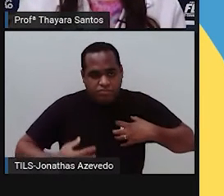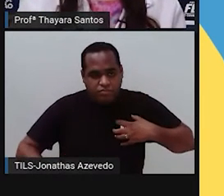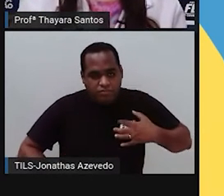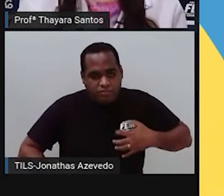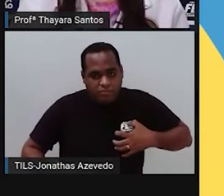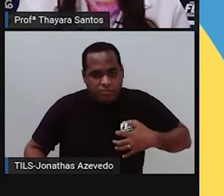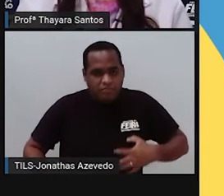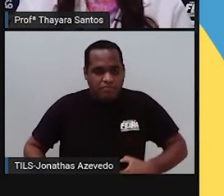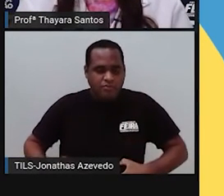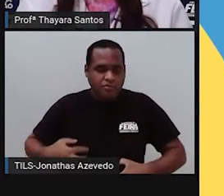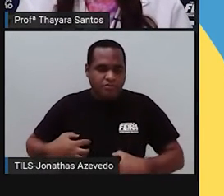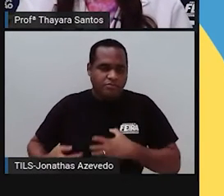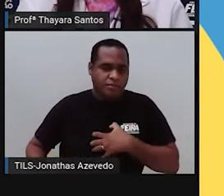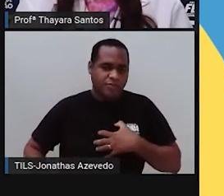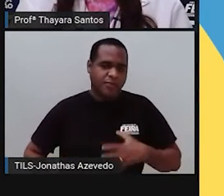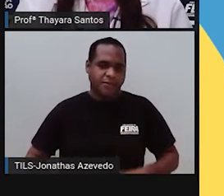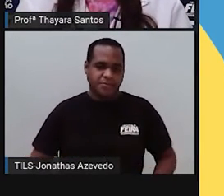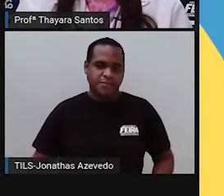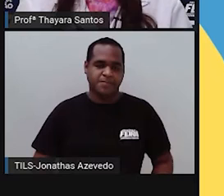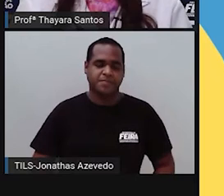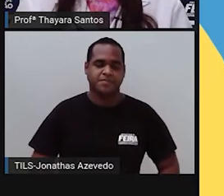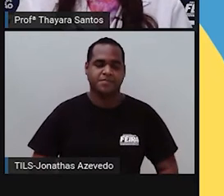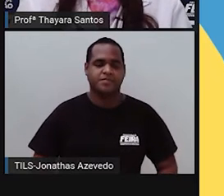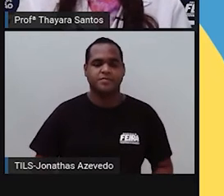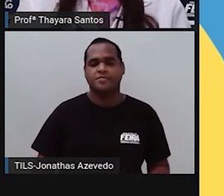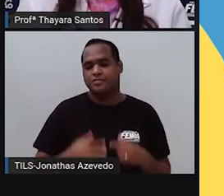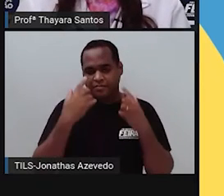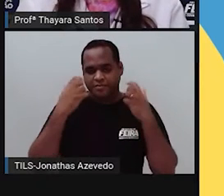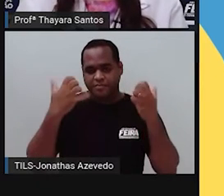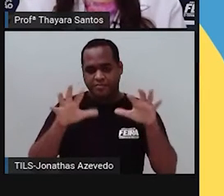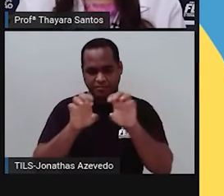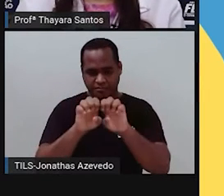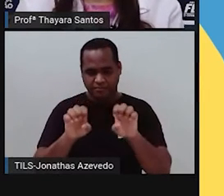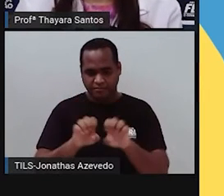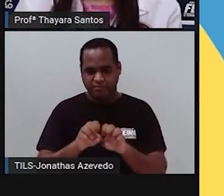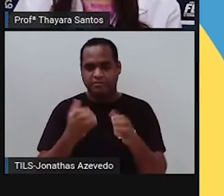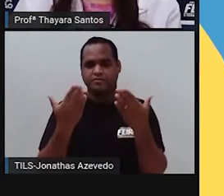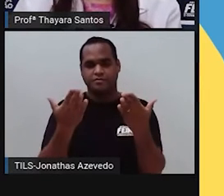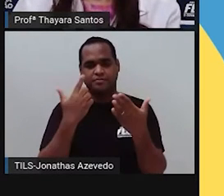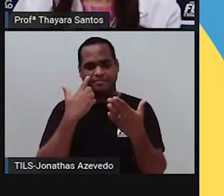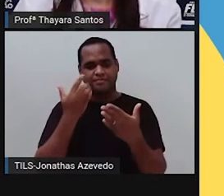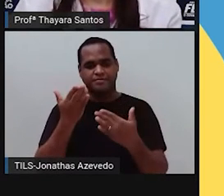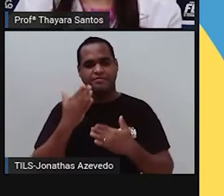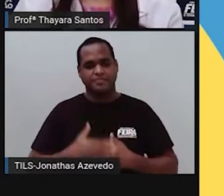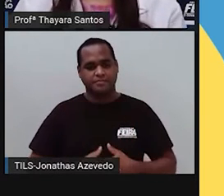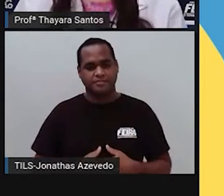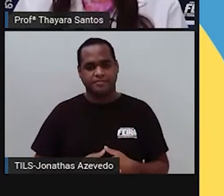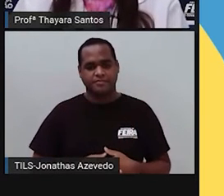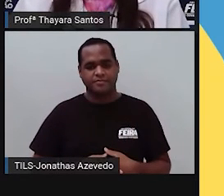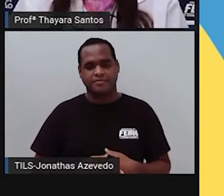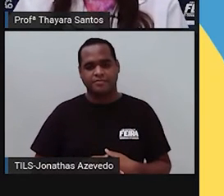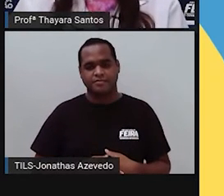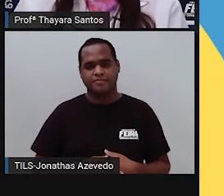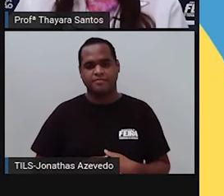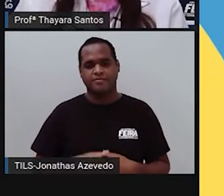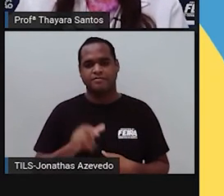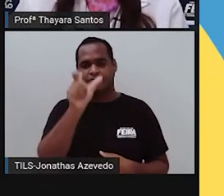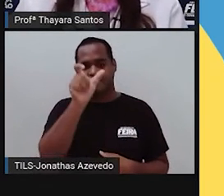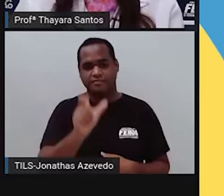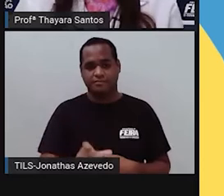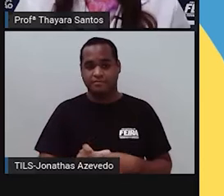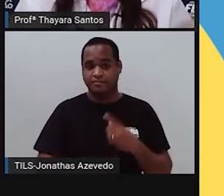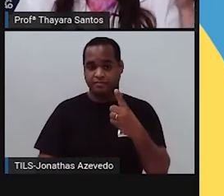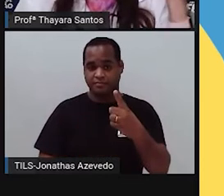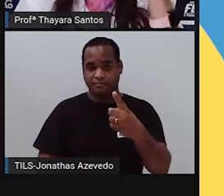vocês estão vendo aí, nesse esquema que eu trouxe para vocês. Então, a gente tem tecido epitelial de